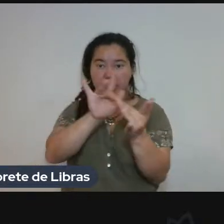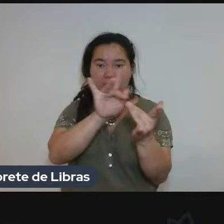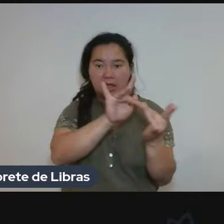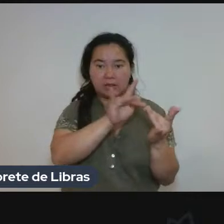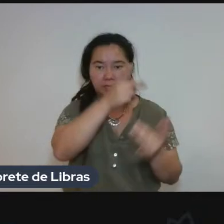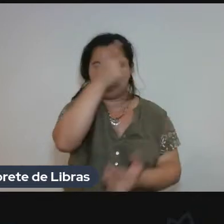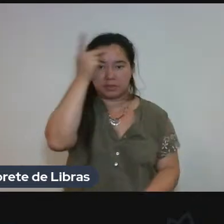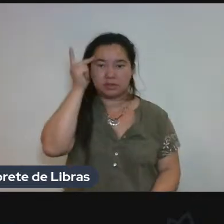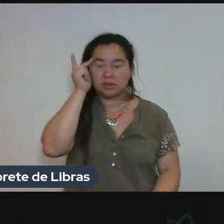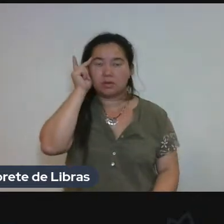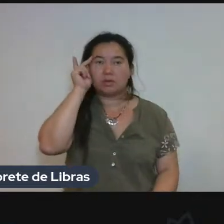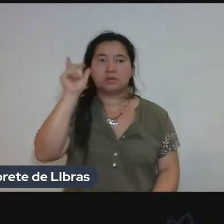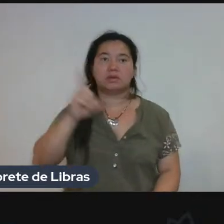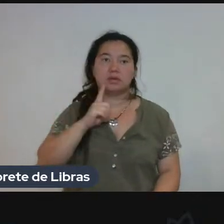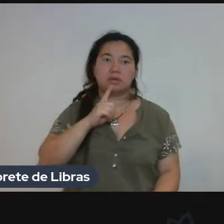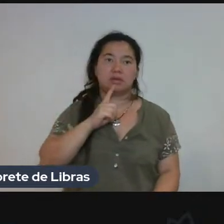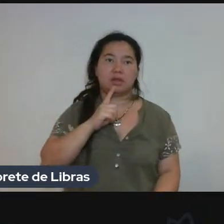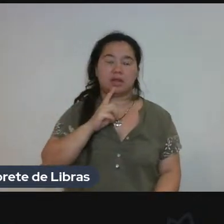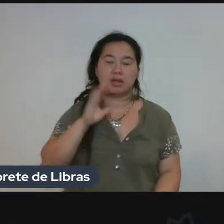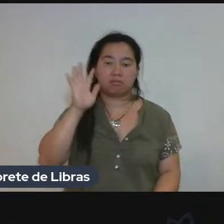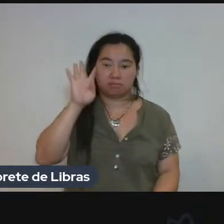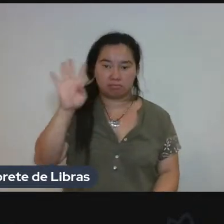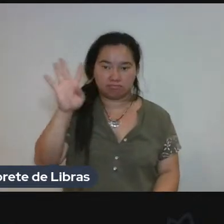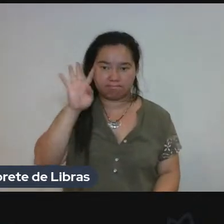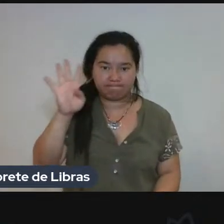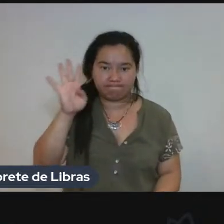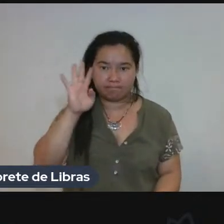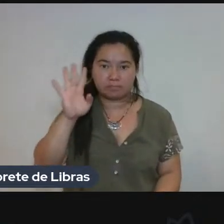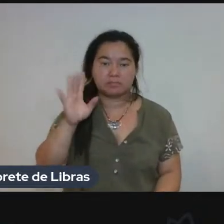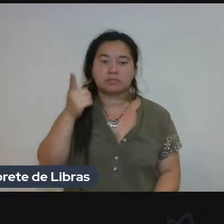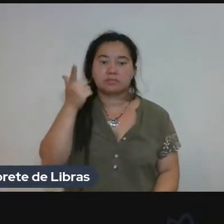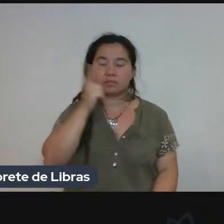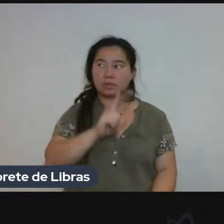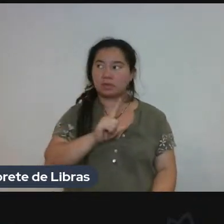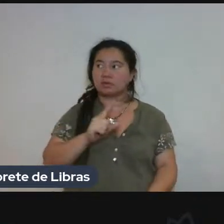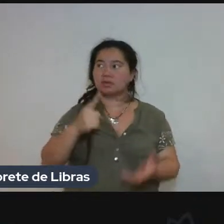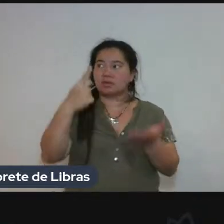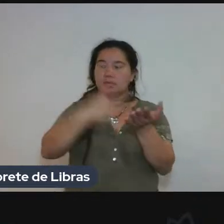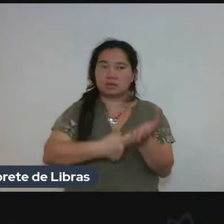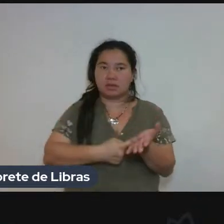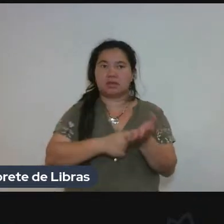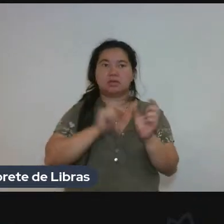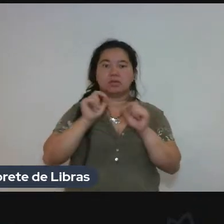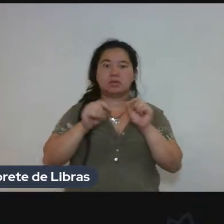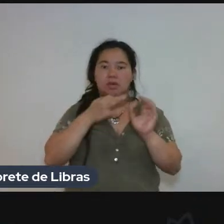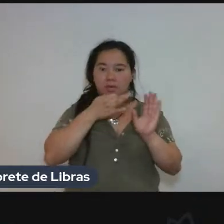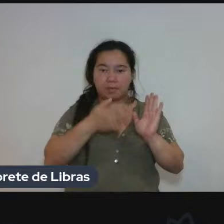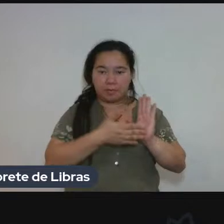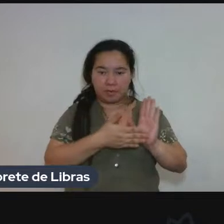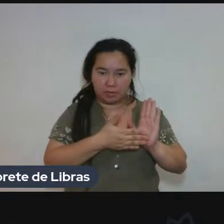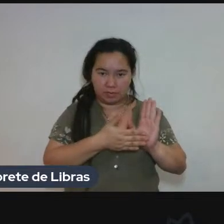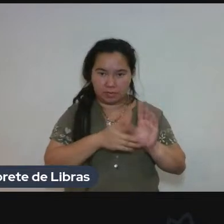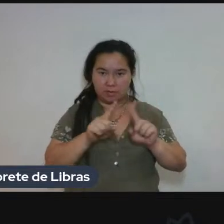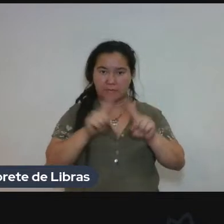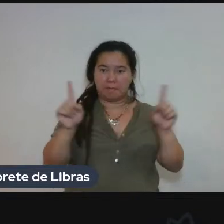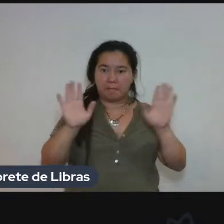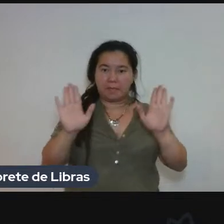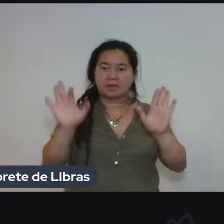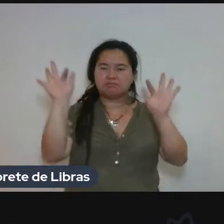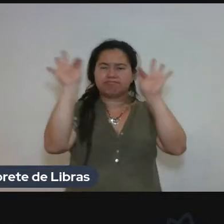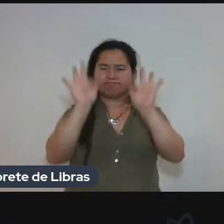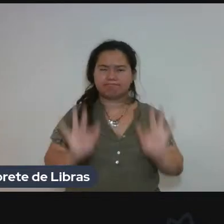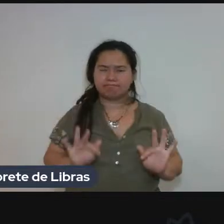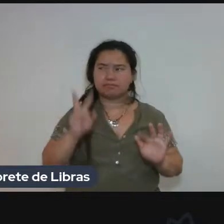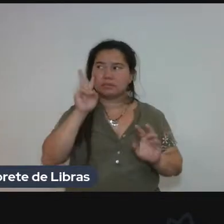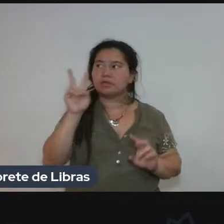suporte, para confirmar aquilo que você está dizendo. Mas eu fico muito feliz de ver